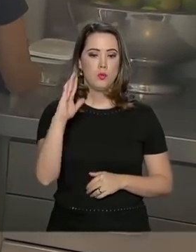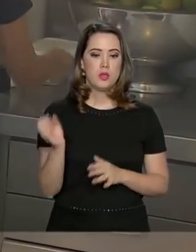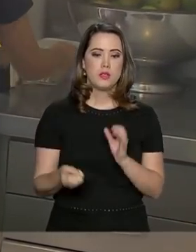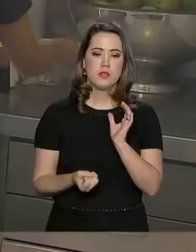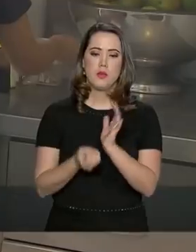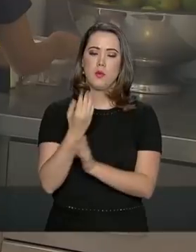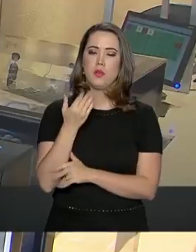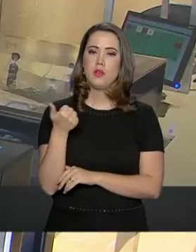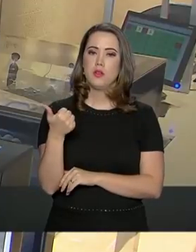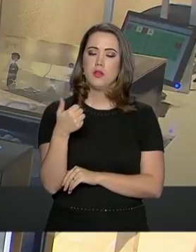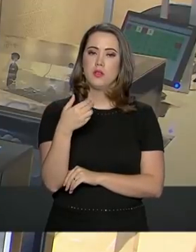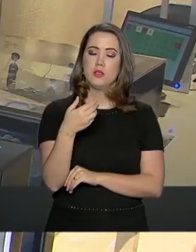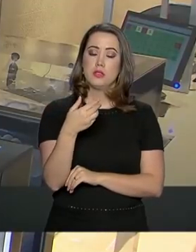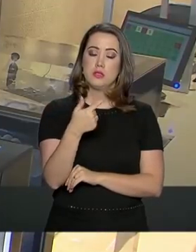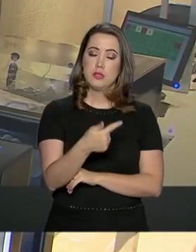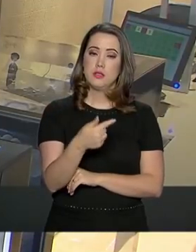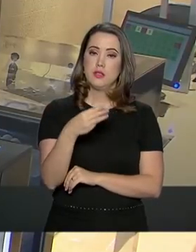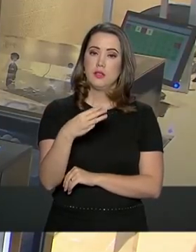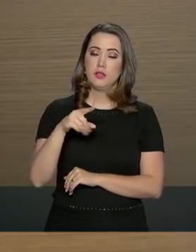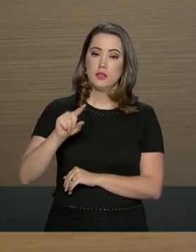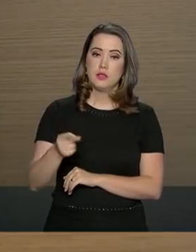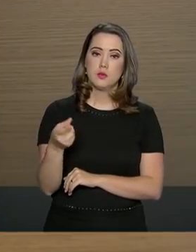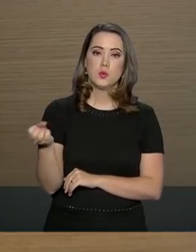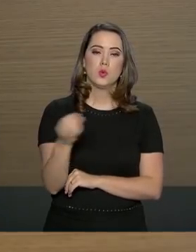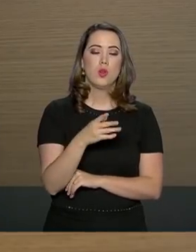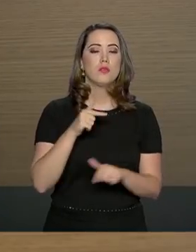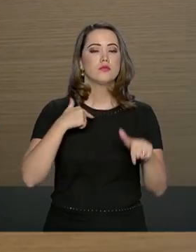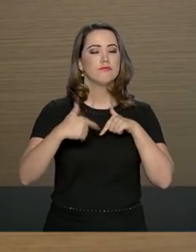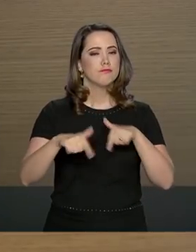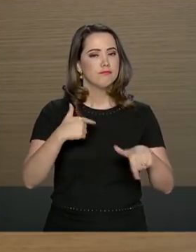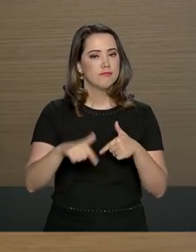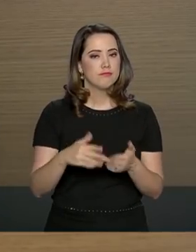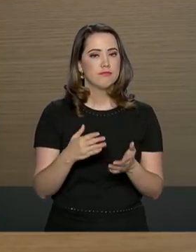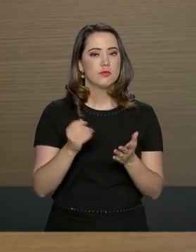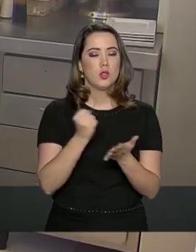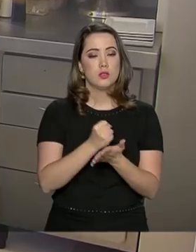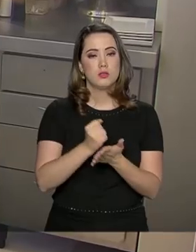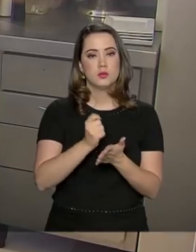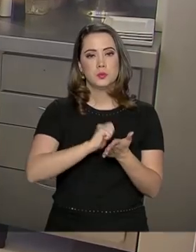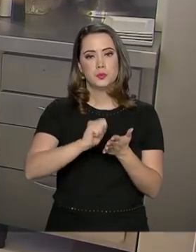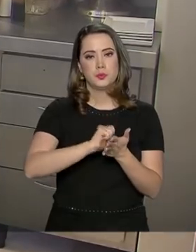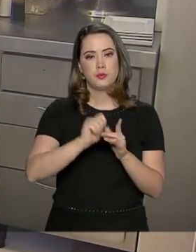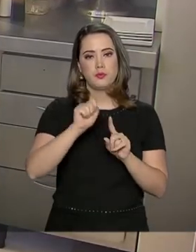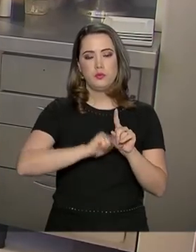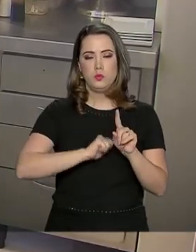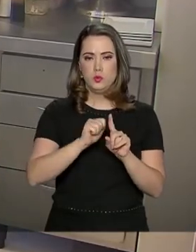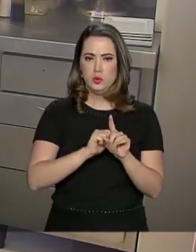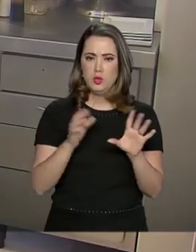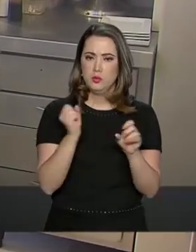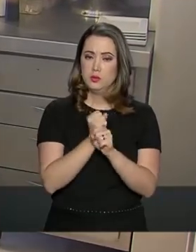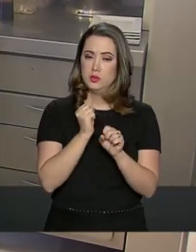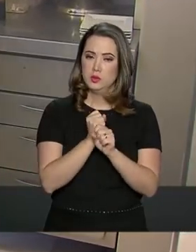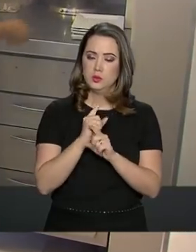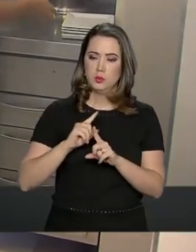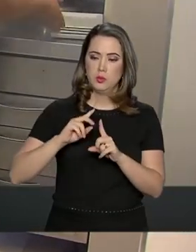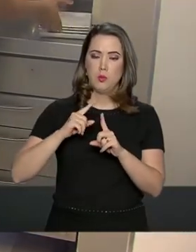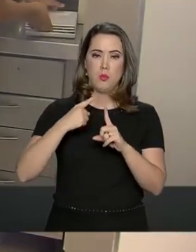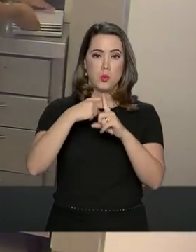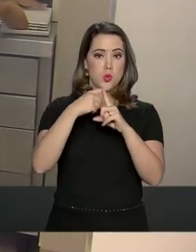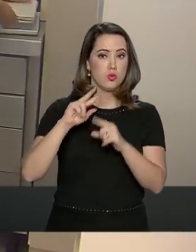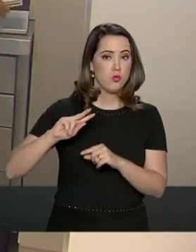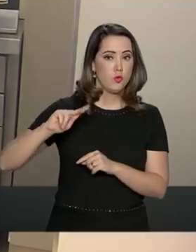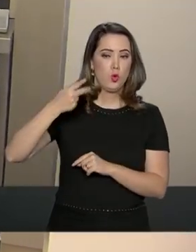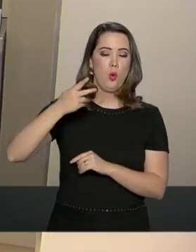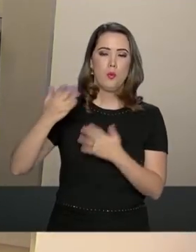173 mil novos postos de trabalho com carteira assinada em fevereiro. O saldo é mais que o dobro do registrado no